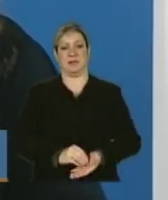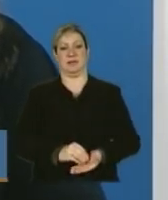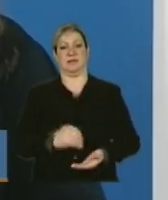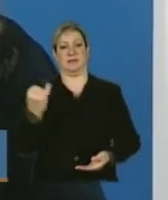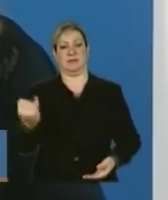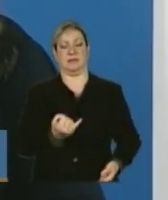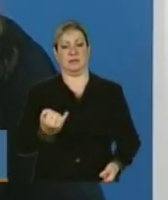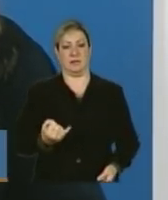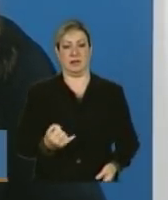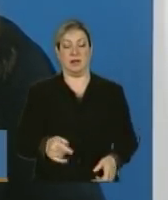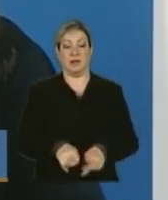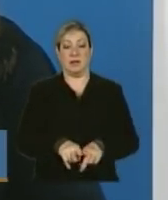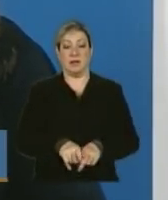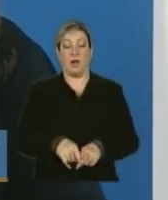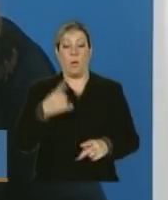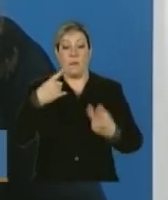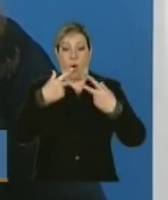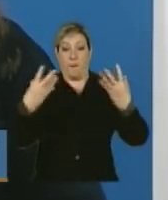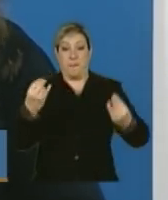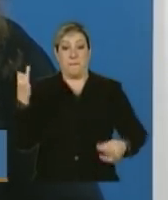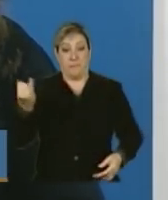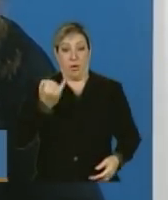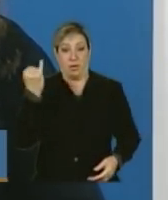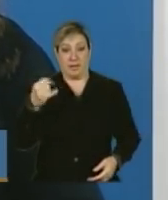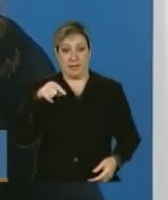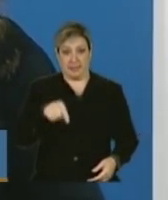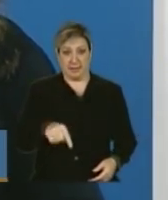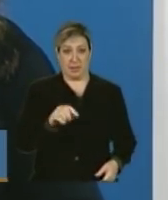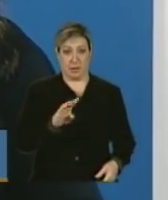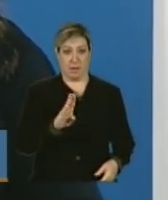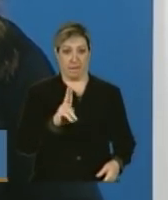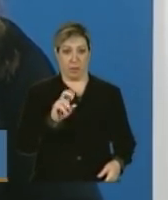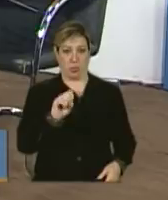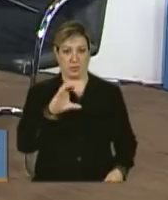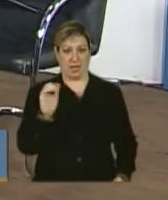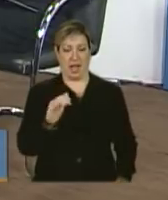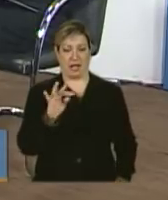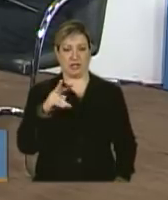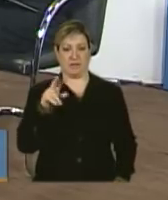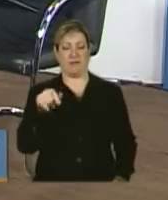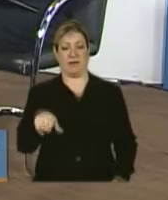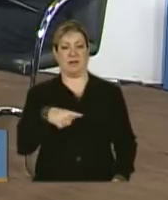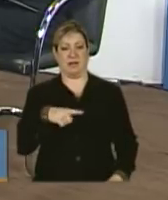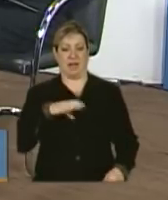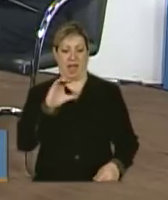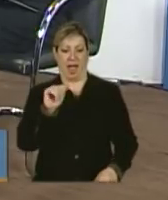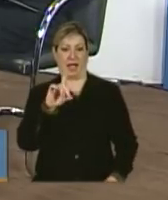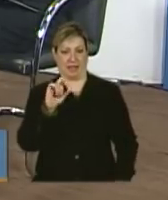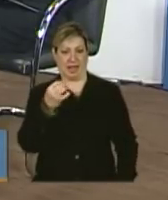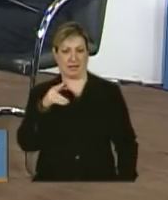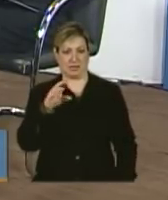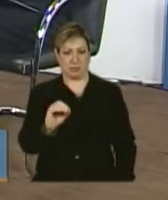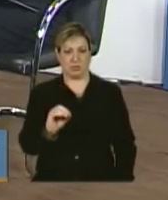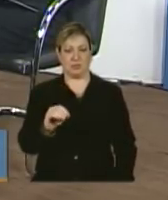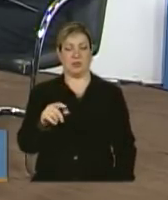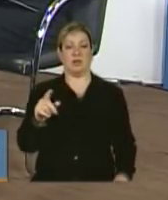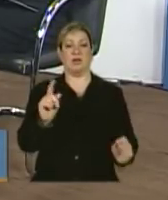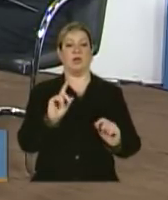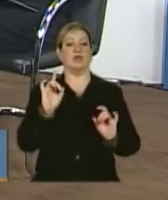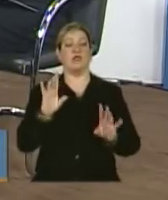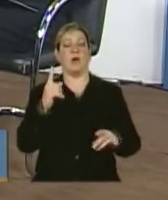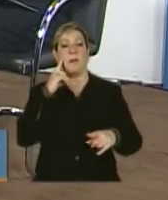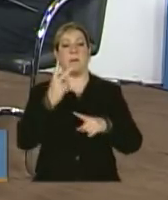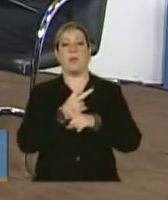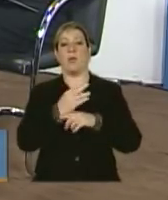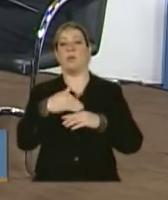muito importante também, Renata, e eu queria ressaltar aqui. Busca ativa para cadastramento não é só olhar para fora do cadastro e buscar quem ainda não está lá.